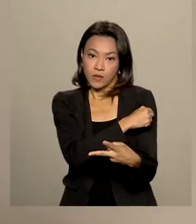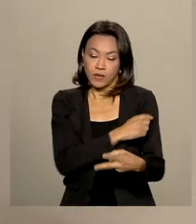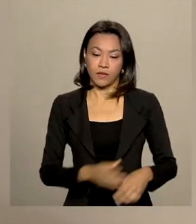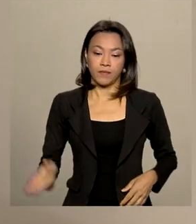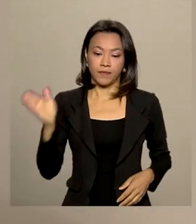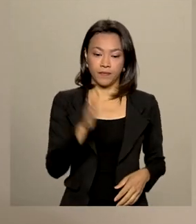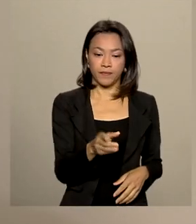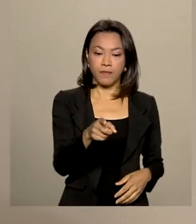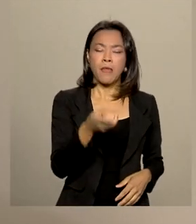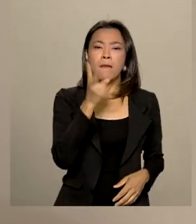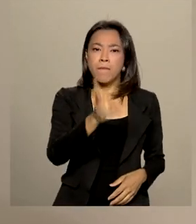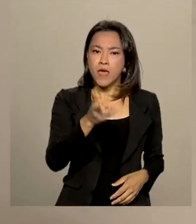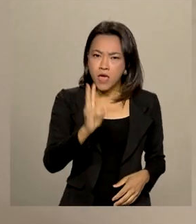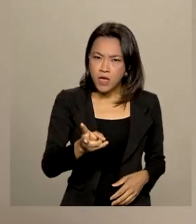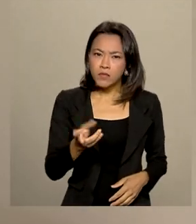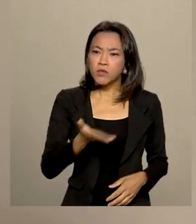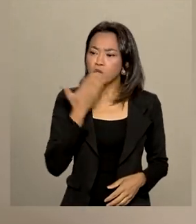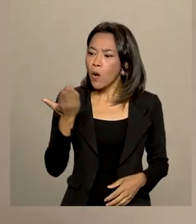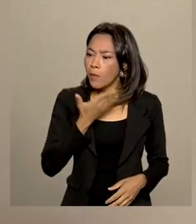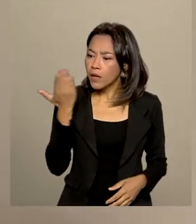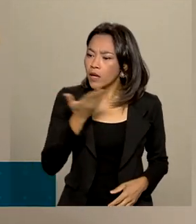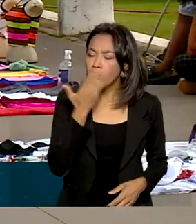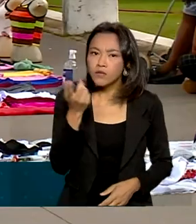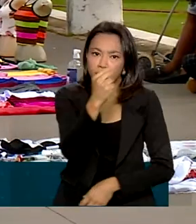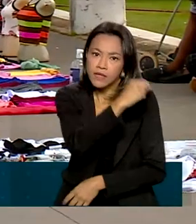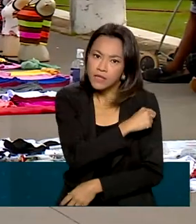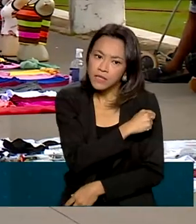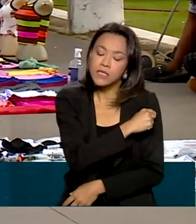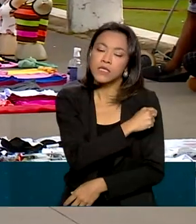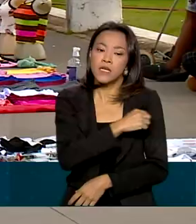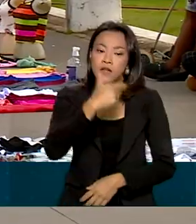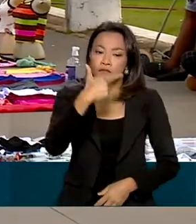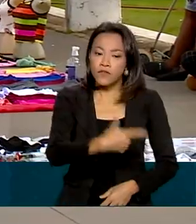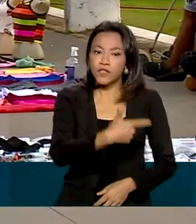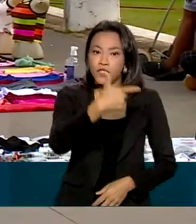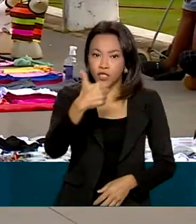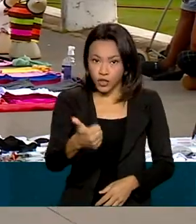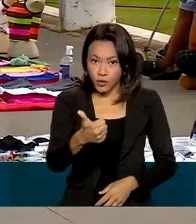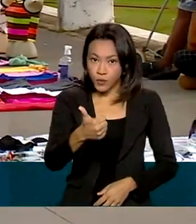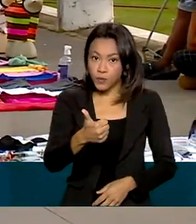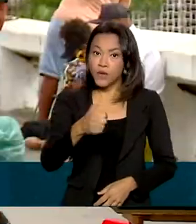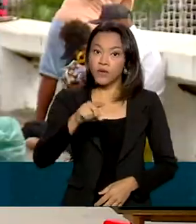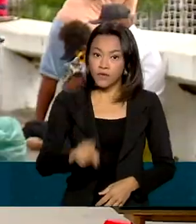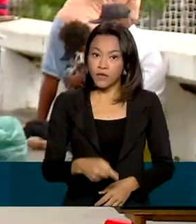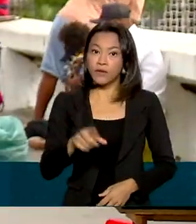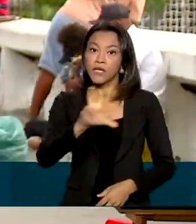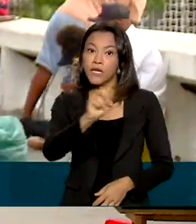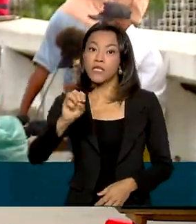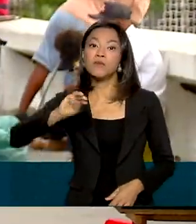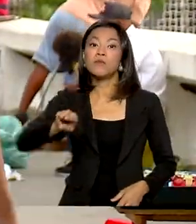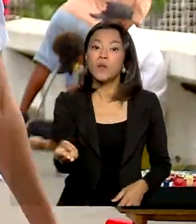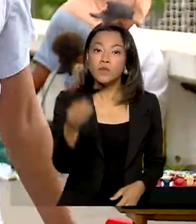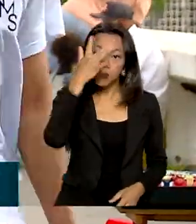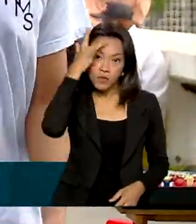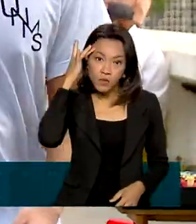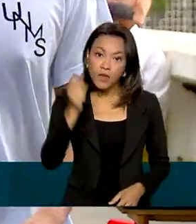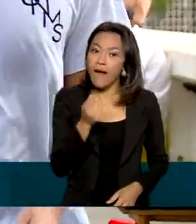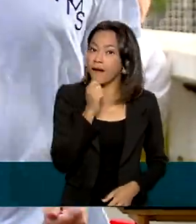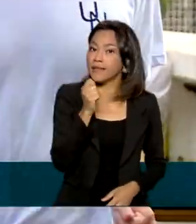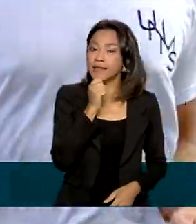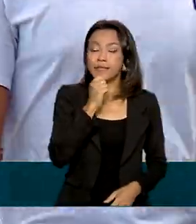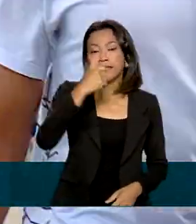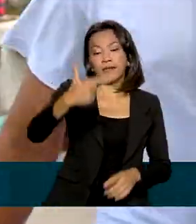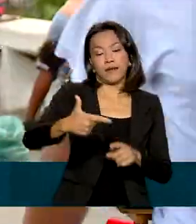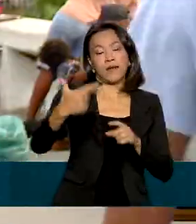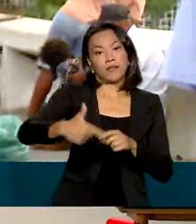Mesmo com vacina de sobra nos postos, 21 milhões e meio de brasileiros ainda não tomaram a segunda